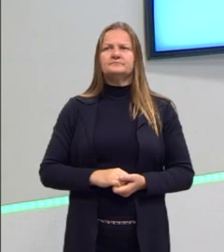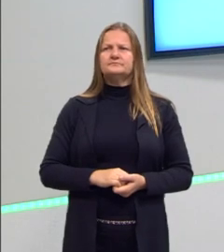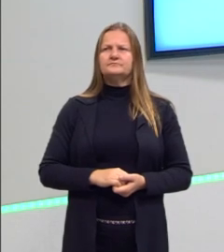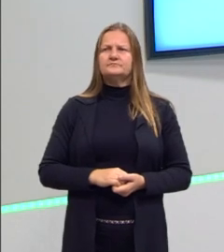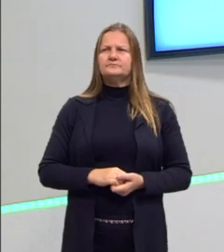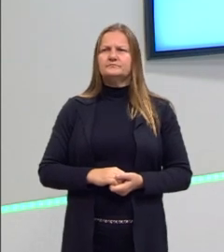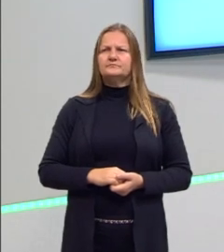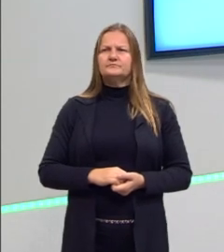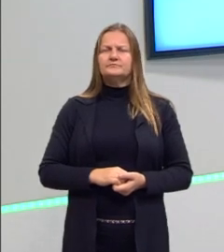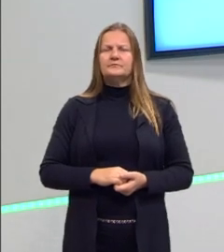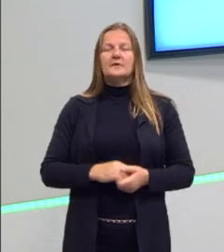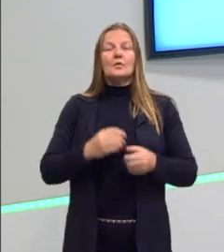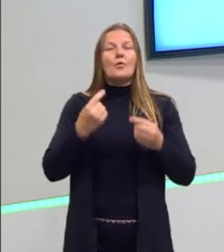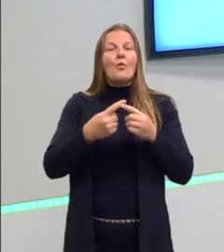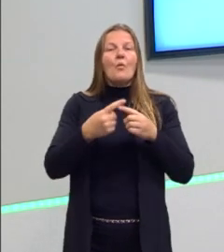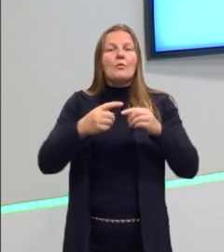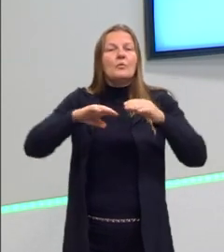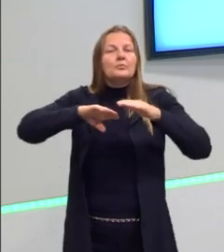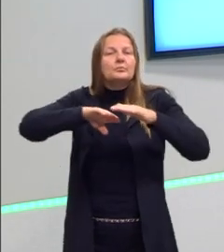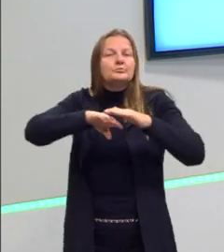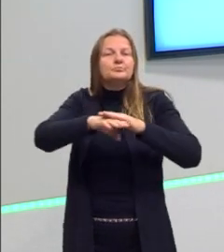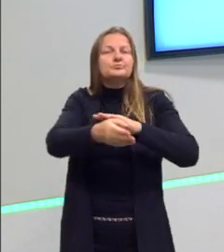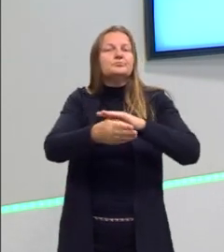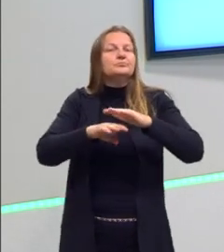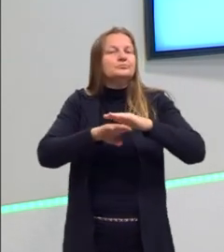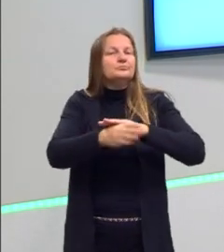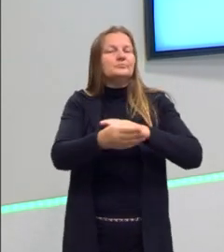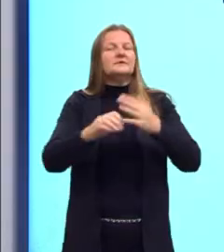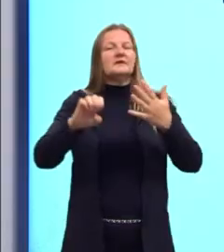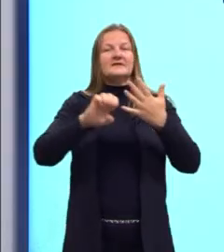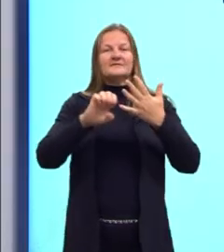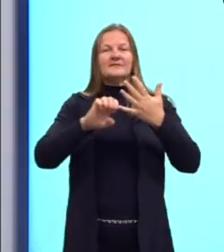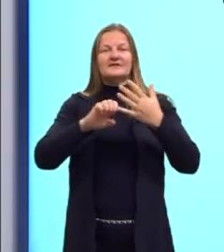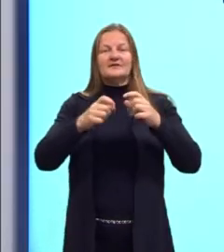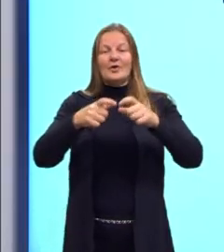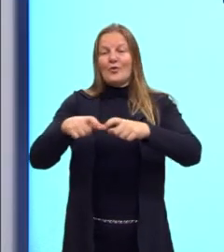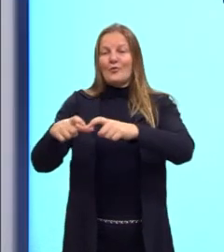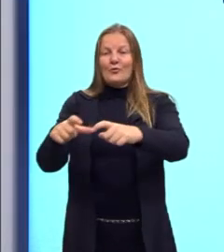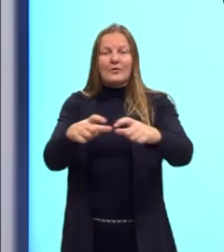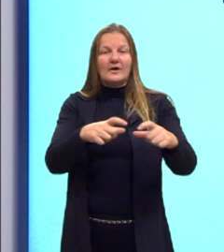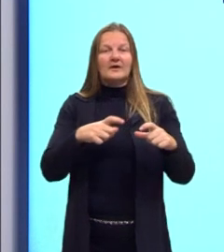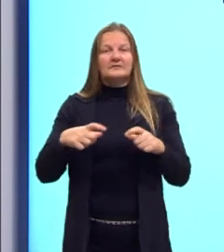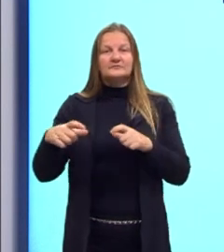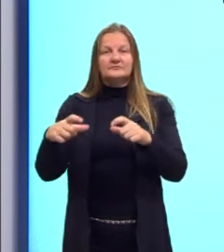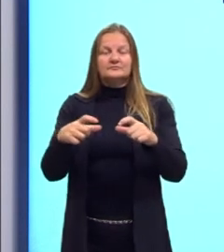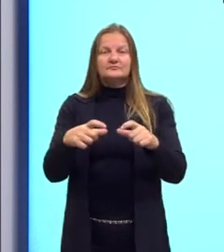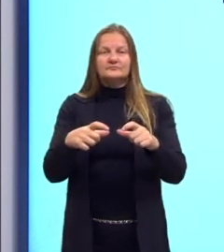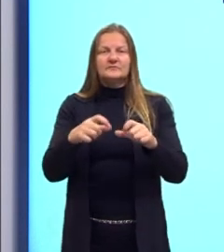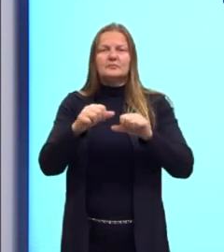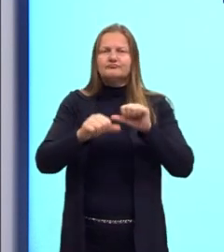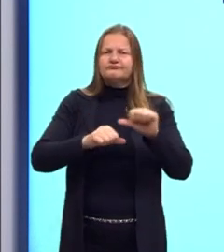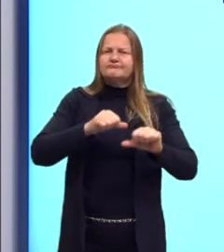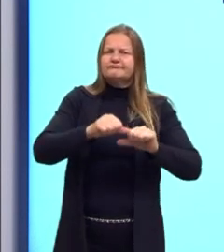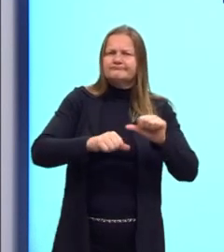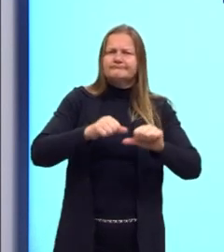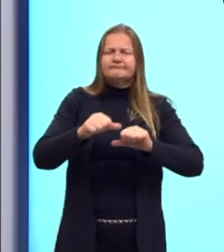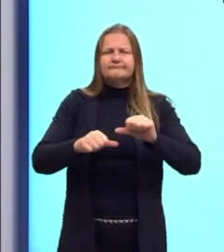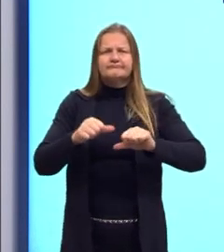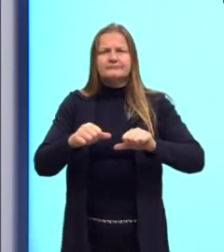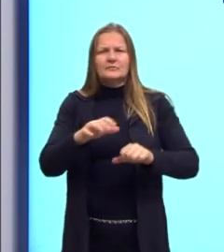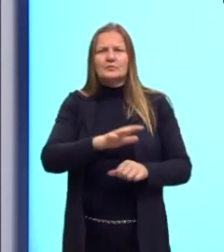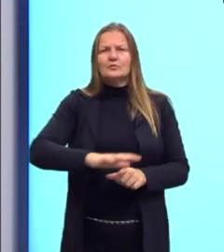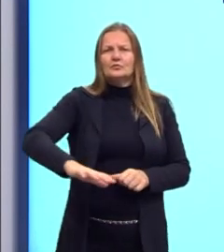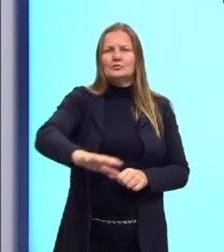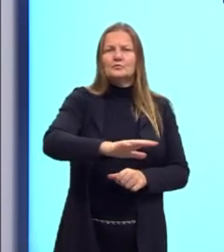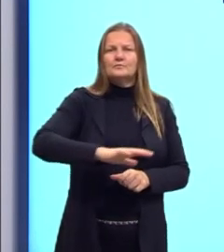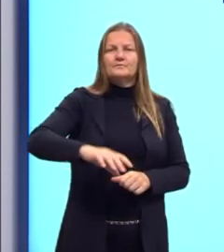então, é a adaptação das espécies a meios continuamente em mudança, tá? Porque o meio